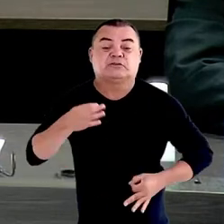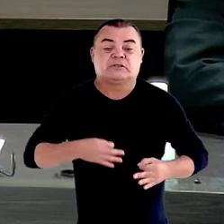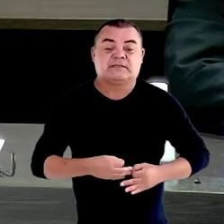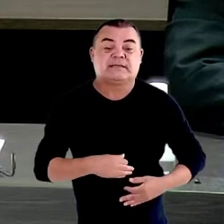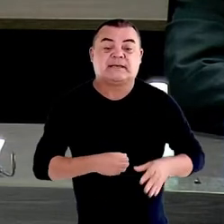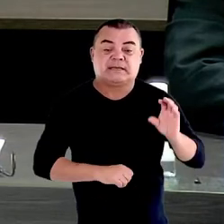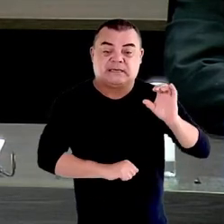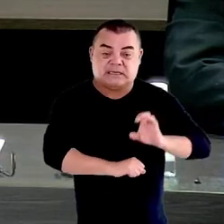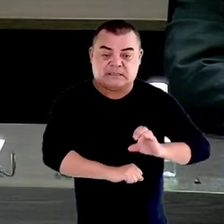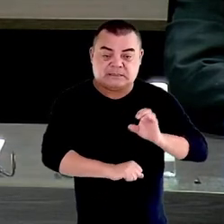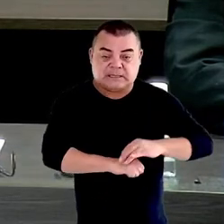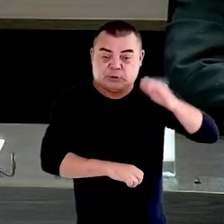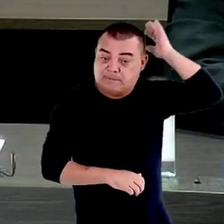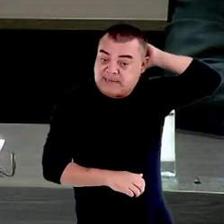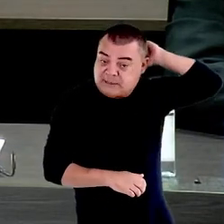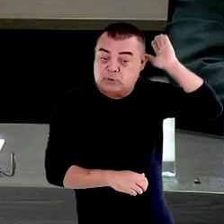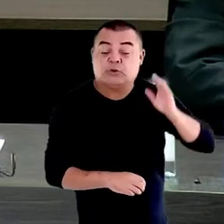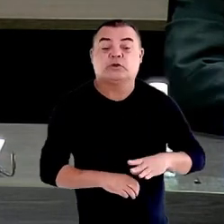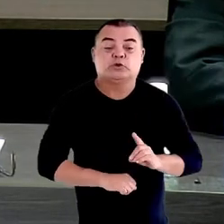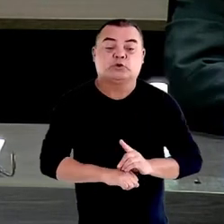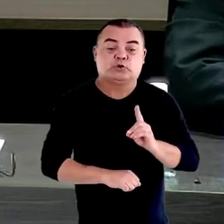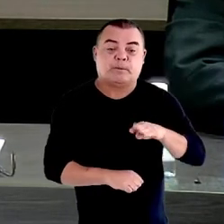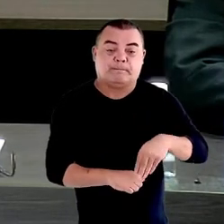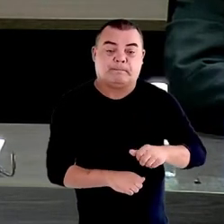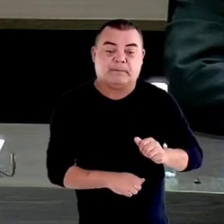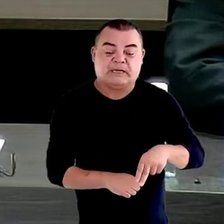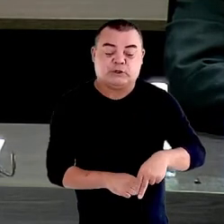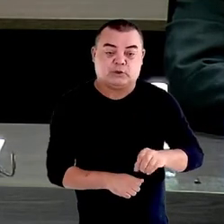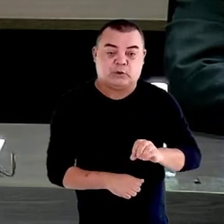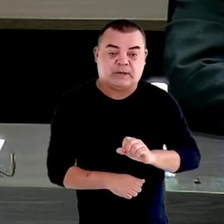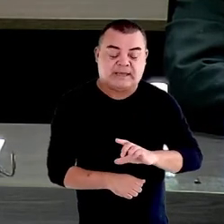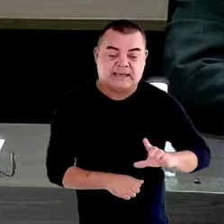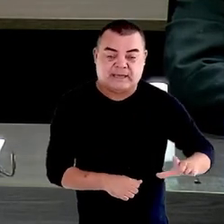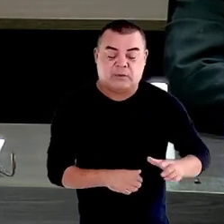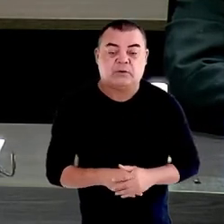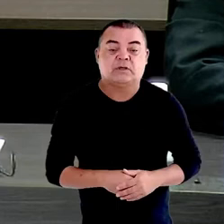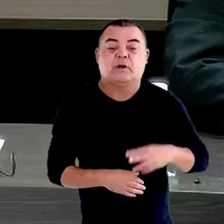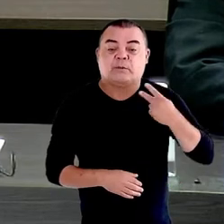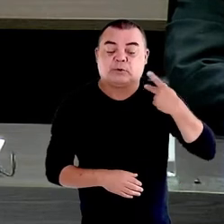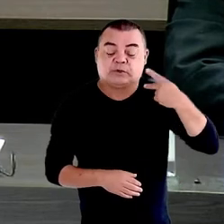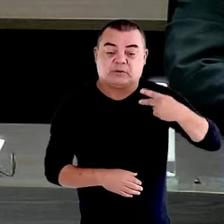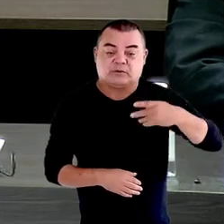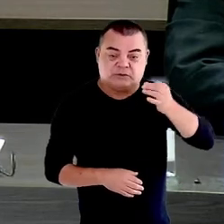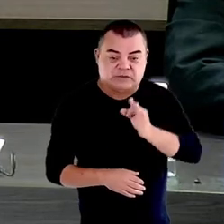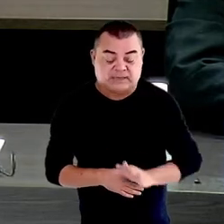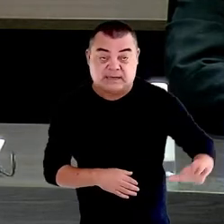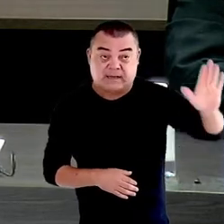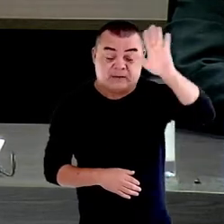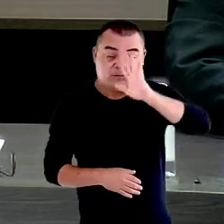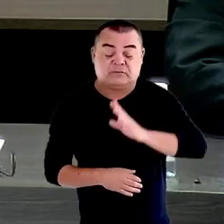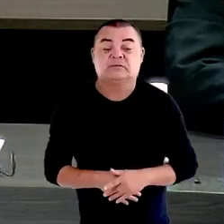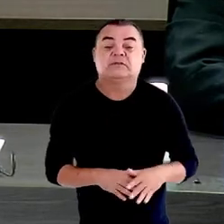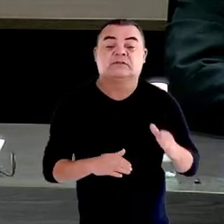doutor Manuel Pinheiro Freitas, procurador-geral do Estado do Ceará,